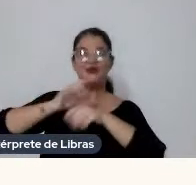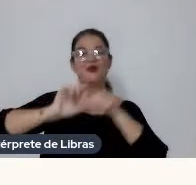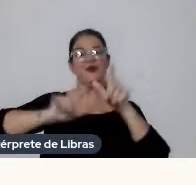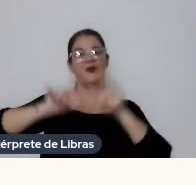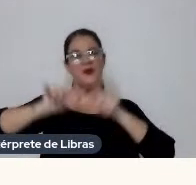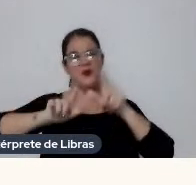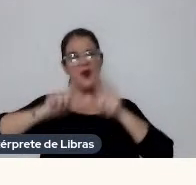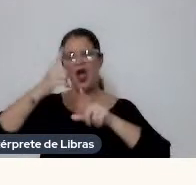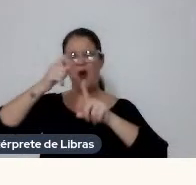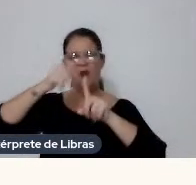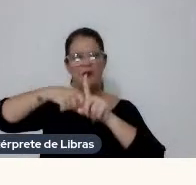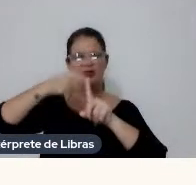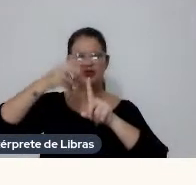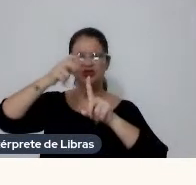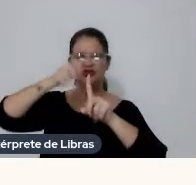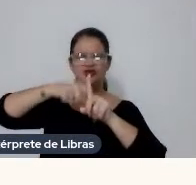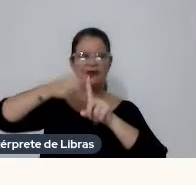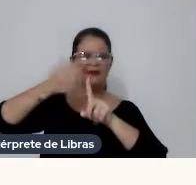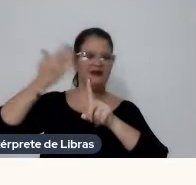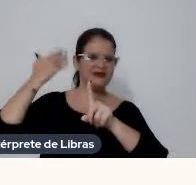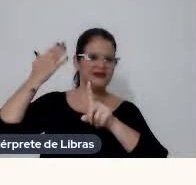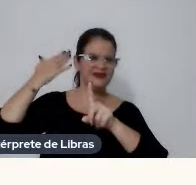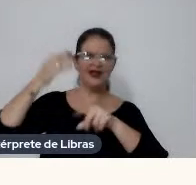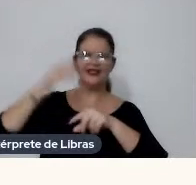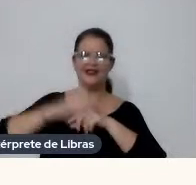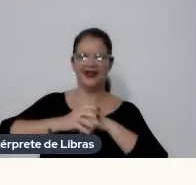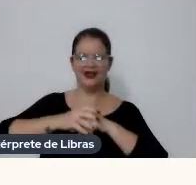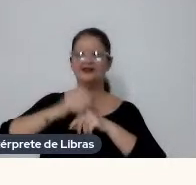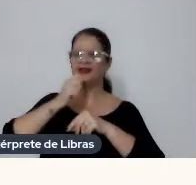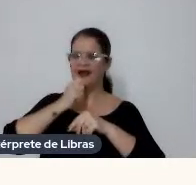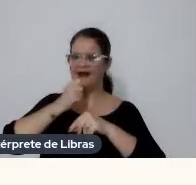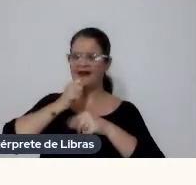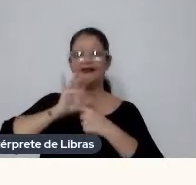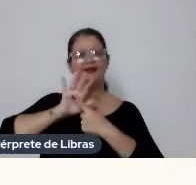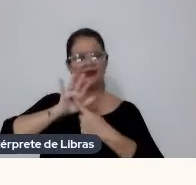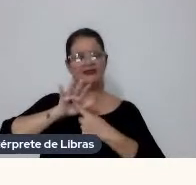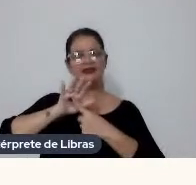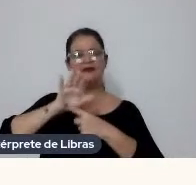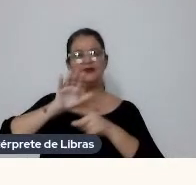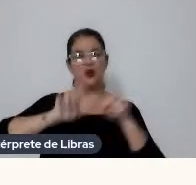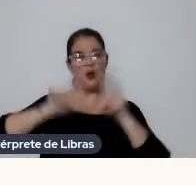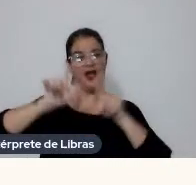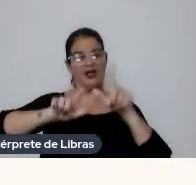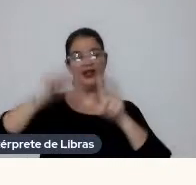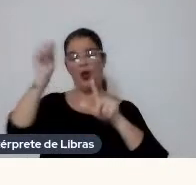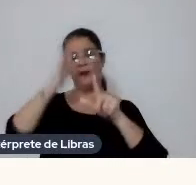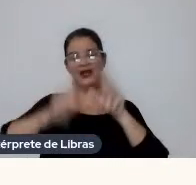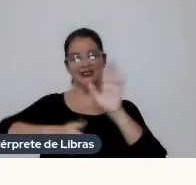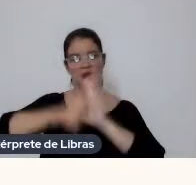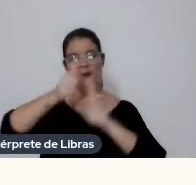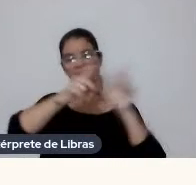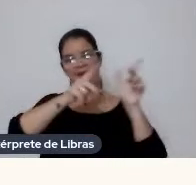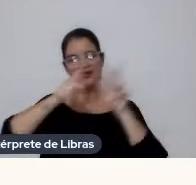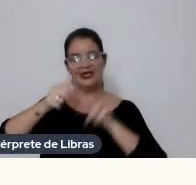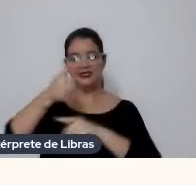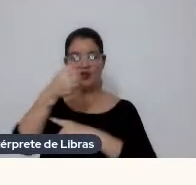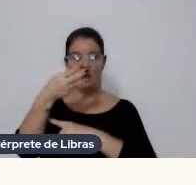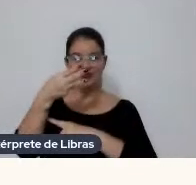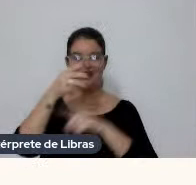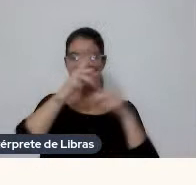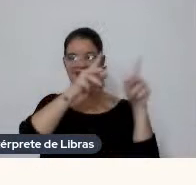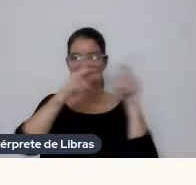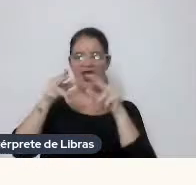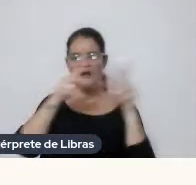lá Há um mês Dois meses Atrás Tá em exibição No canal Brasil A primeira temporada São 13 episódios